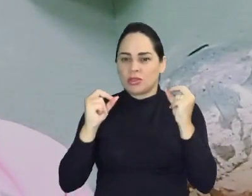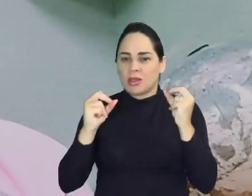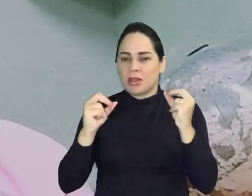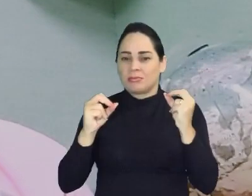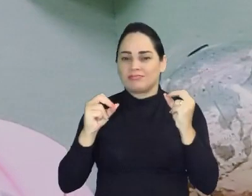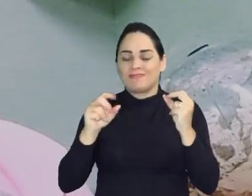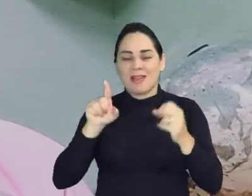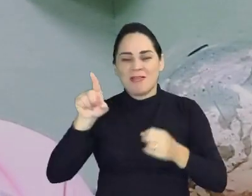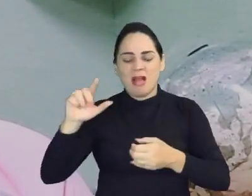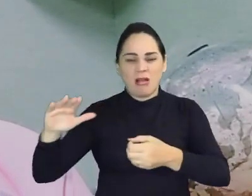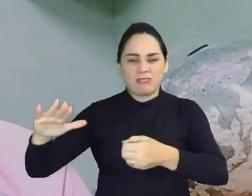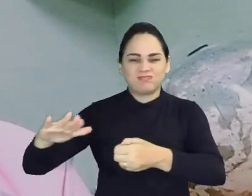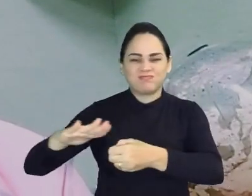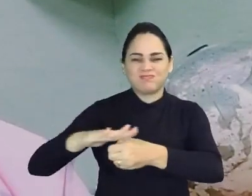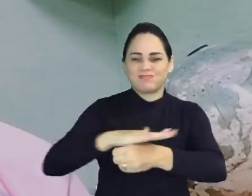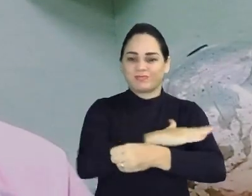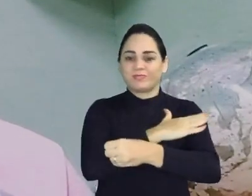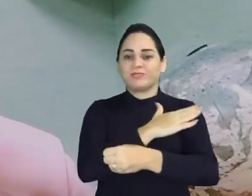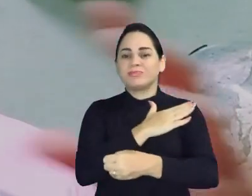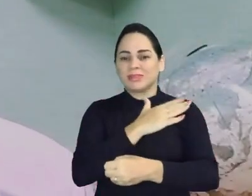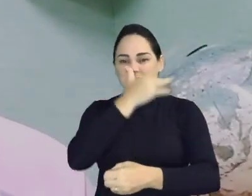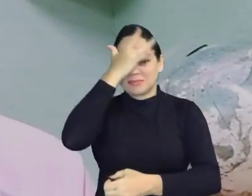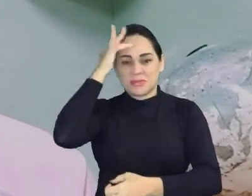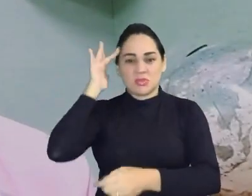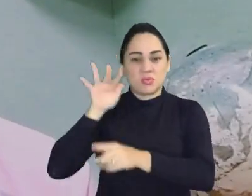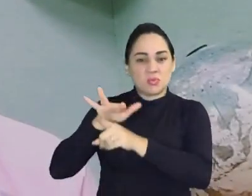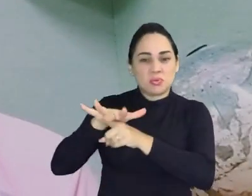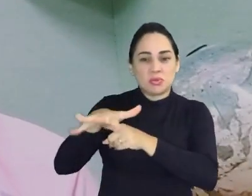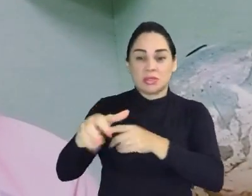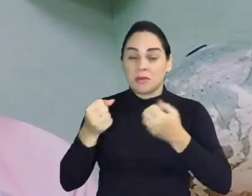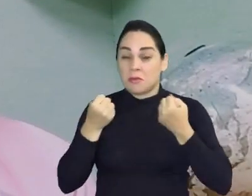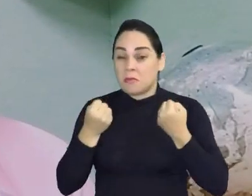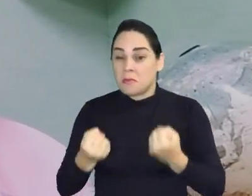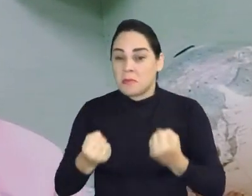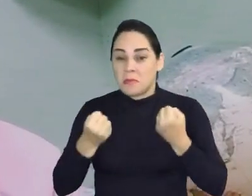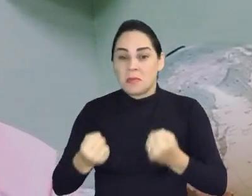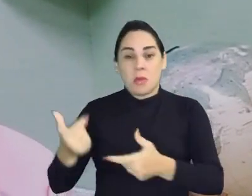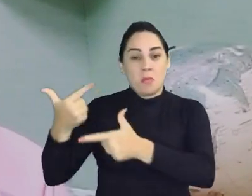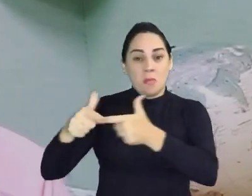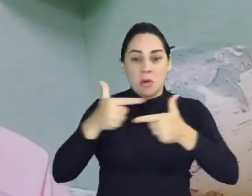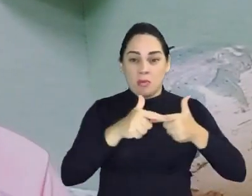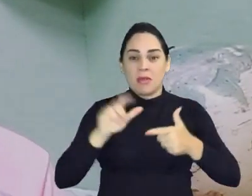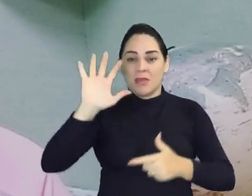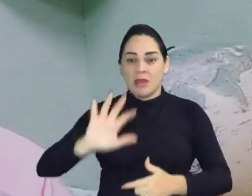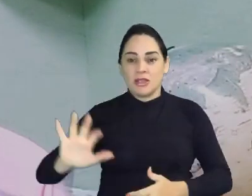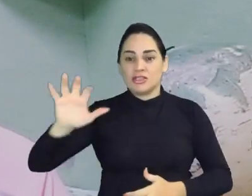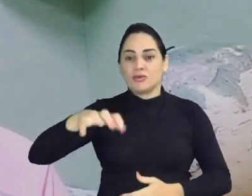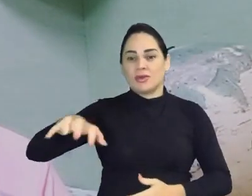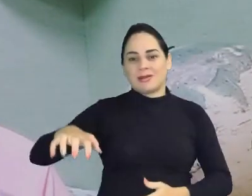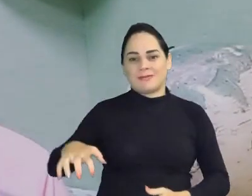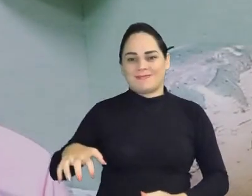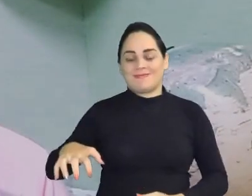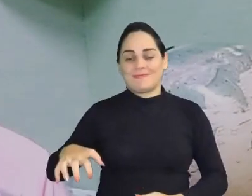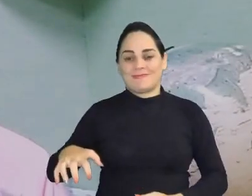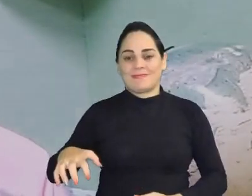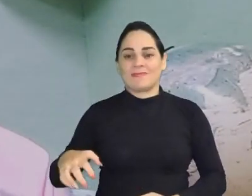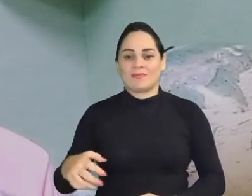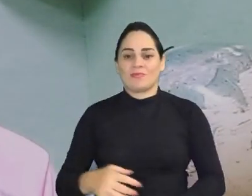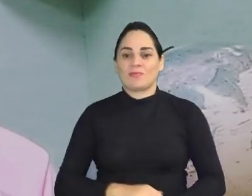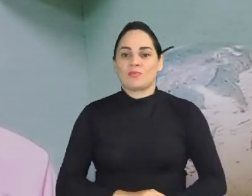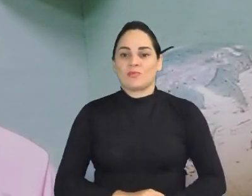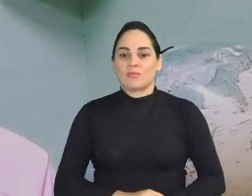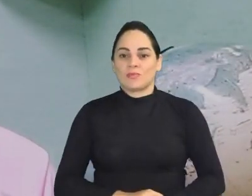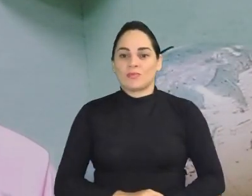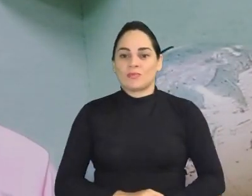não seja sobrecarregado de tantos problemas que existem na região do Cariri, tá? Eu,